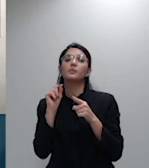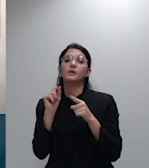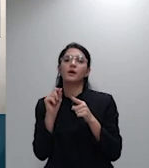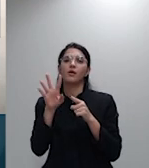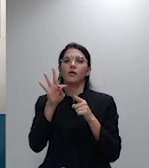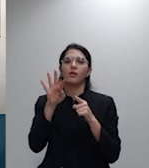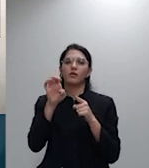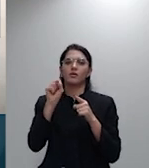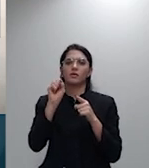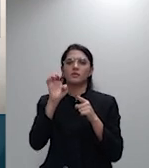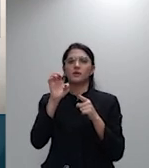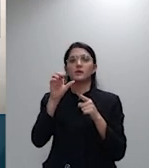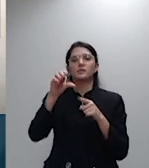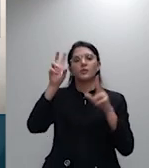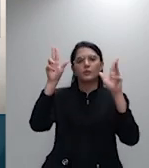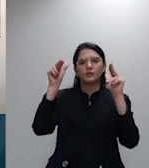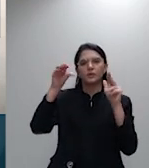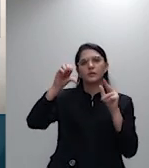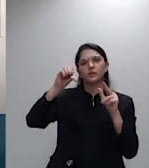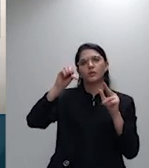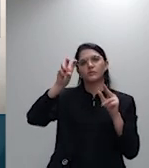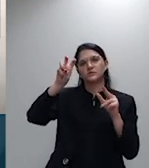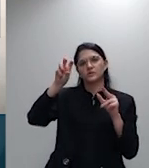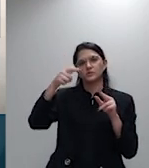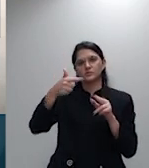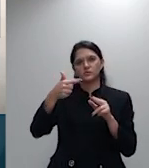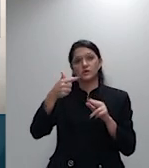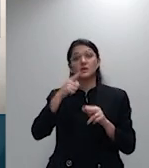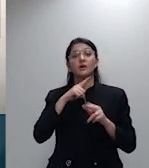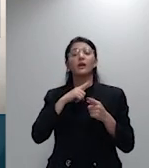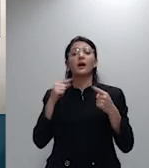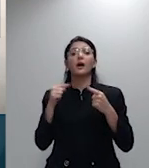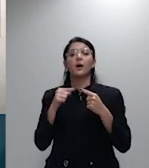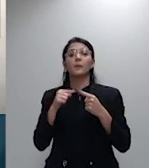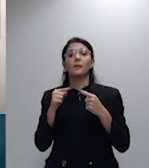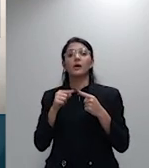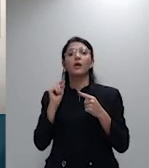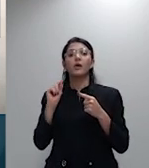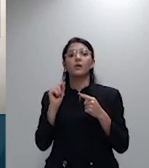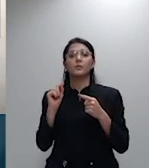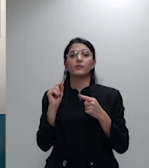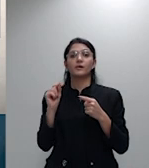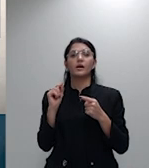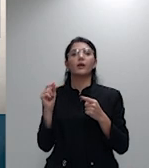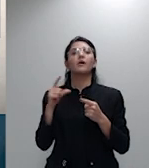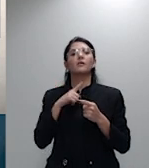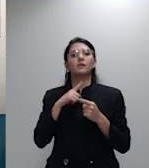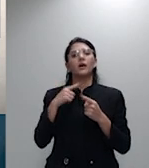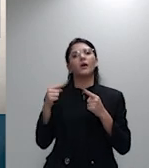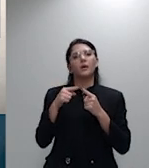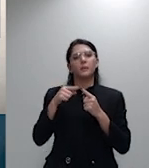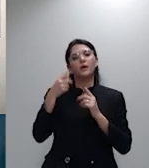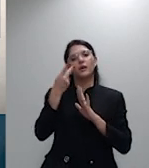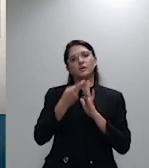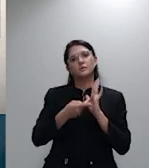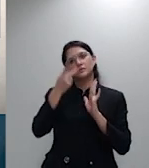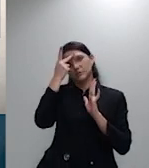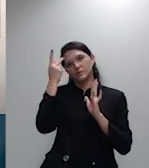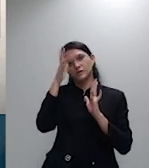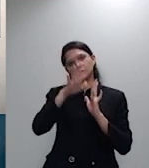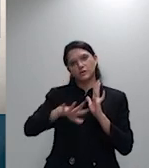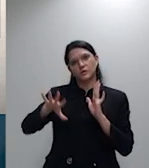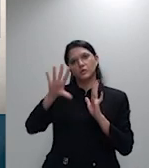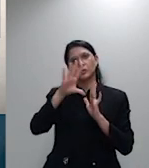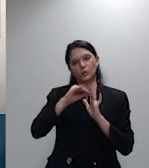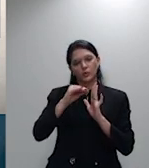aplicadas por analogia aos planos coletivos os quais inclusive existem em maior proporção